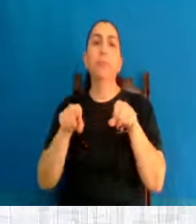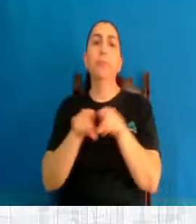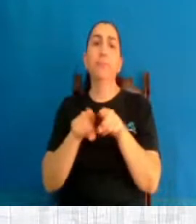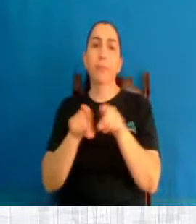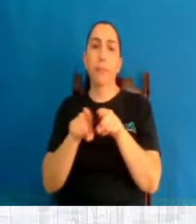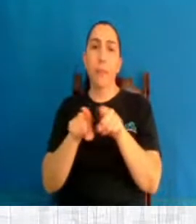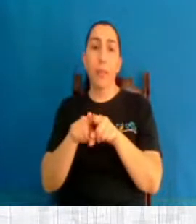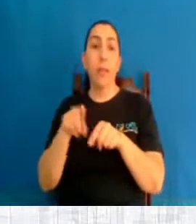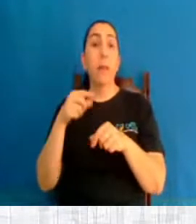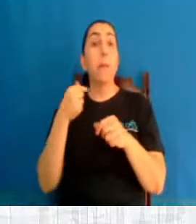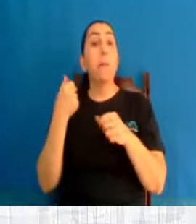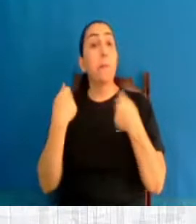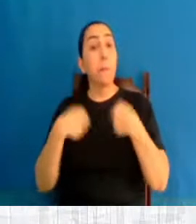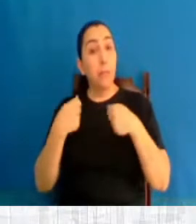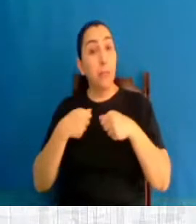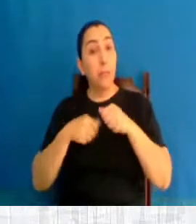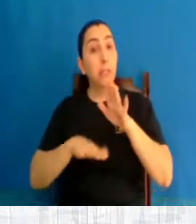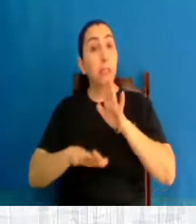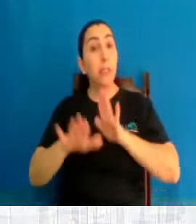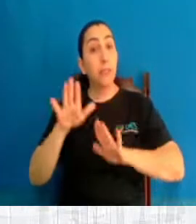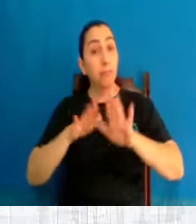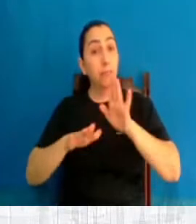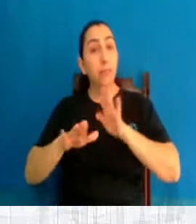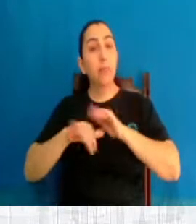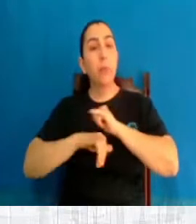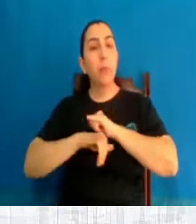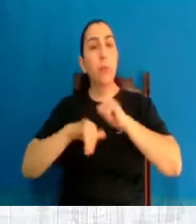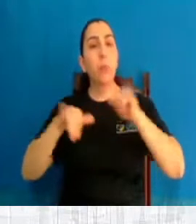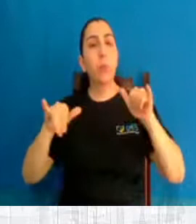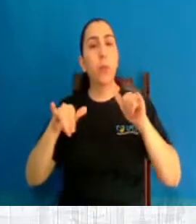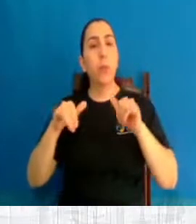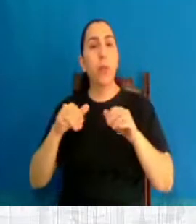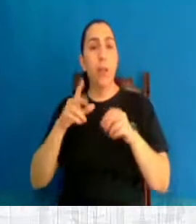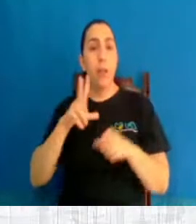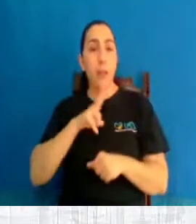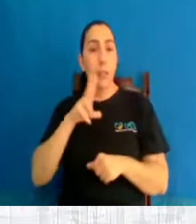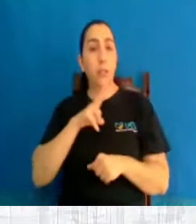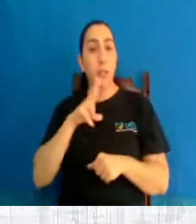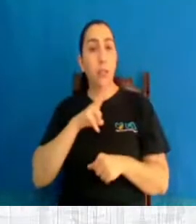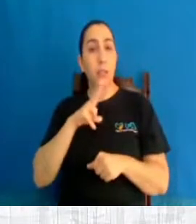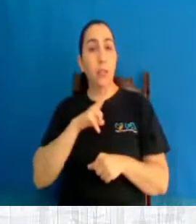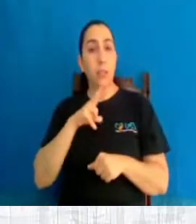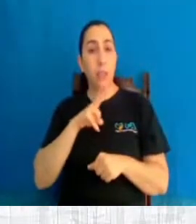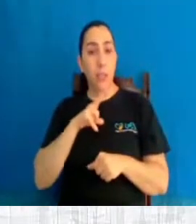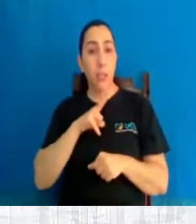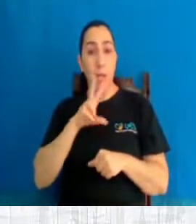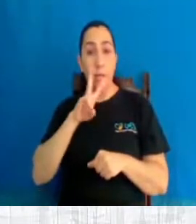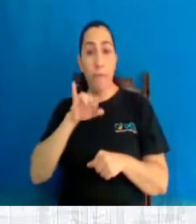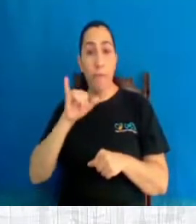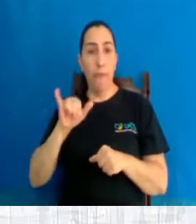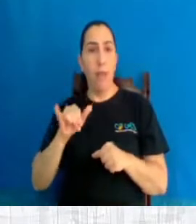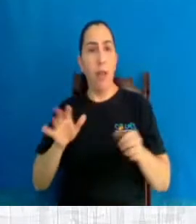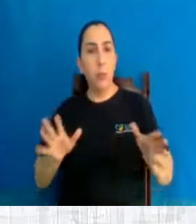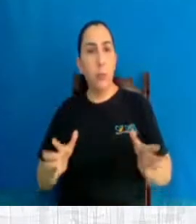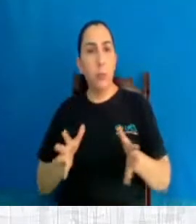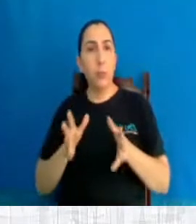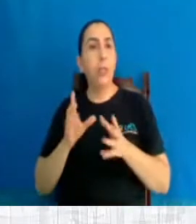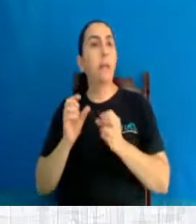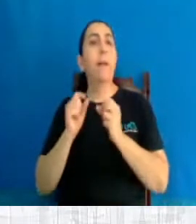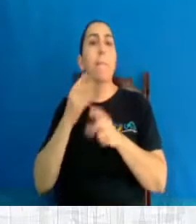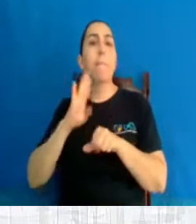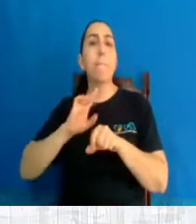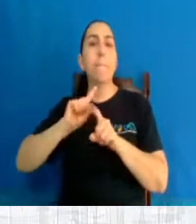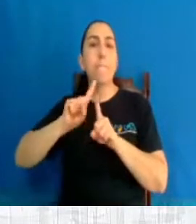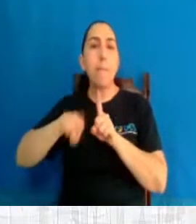mas alerta que as clínicas de abortamento serão muito beneficiadas pela DPF 442 e que deveria haver penas